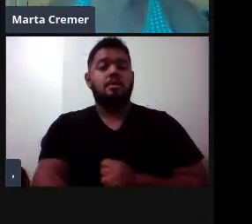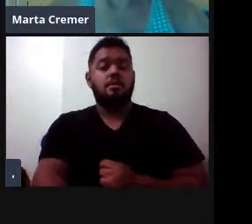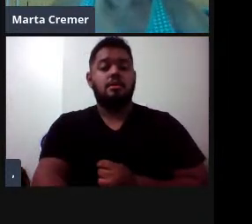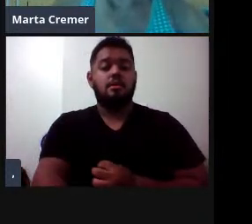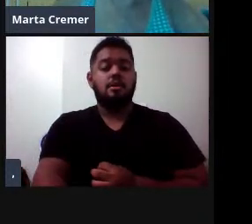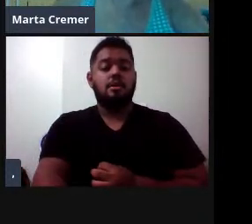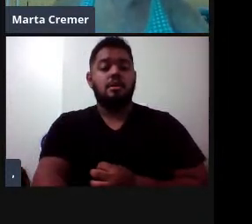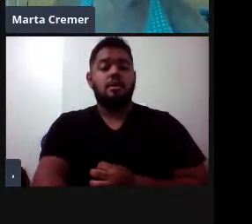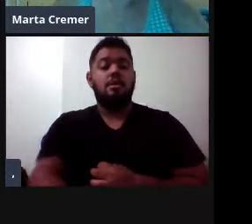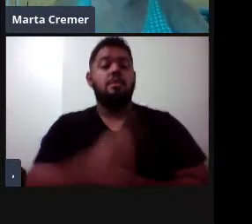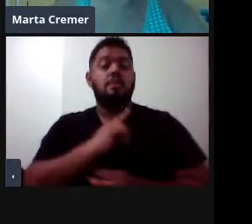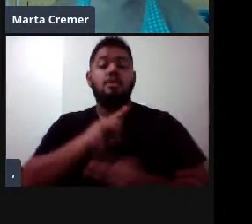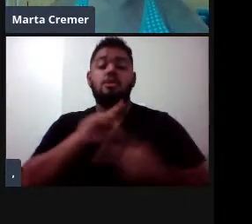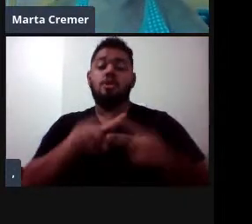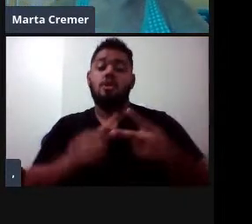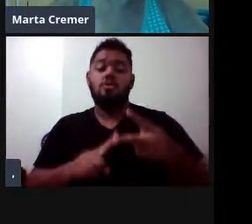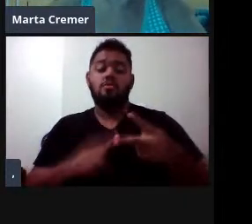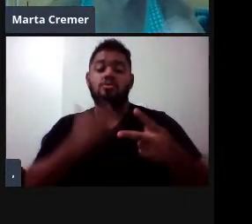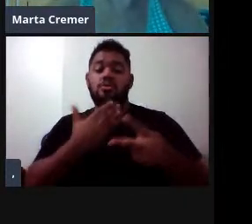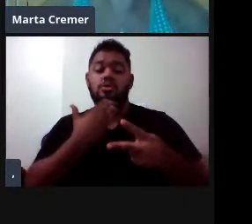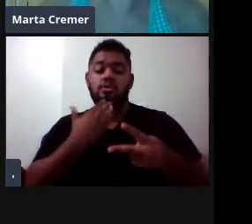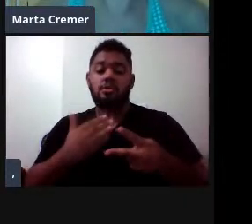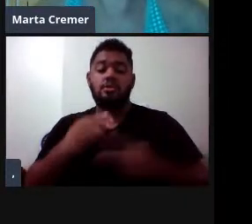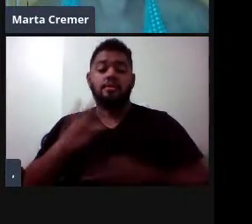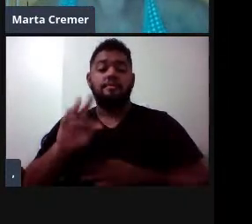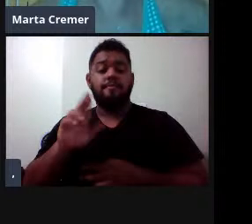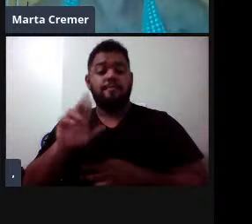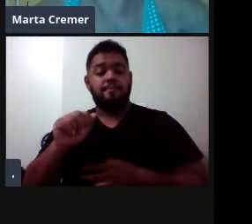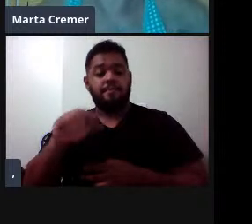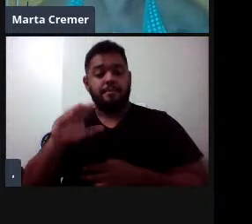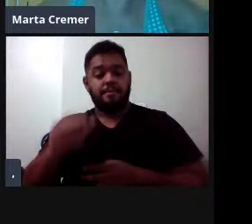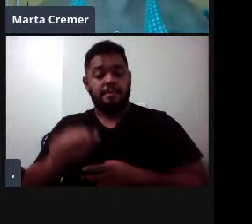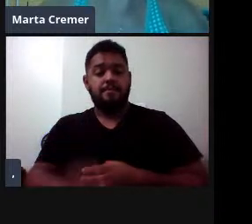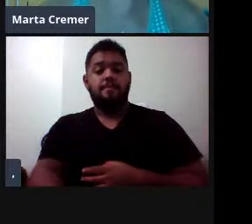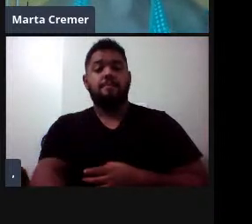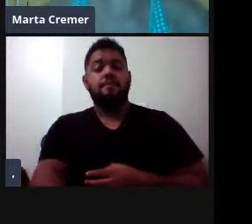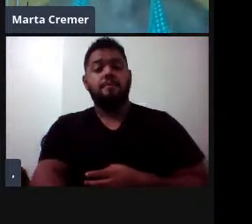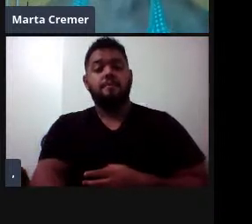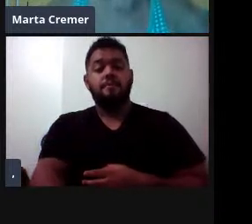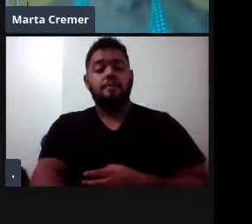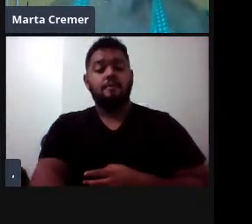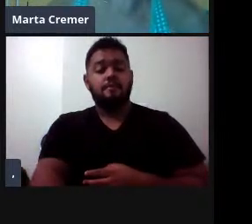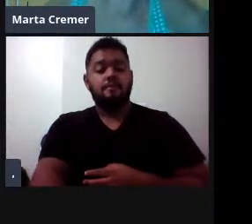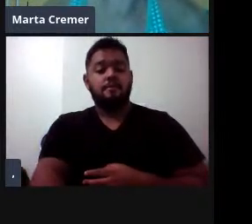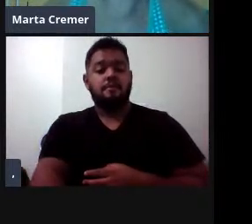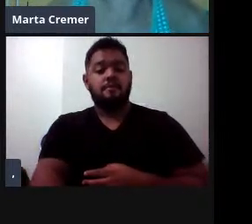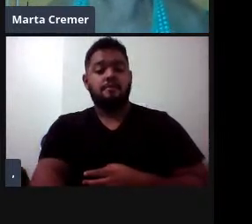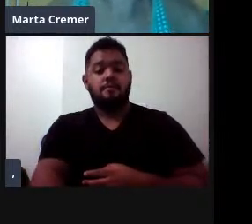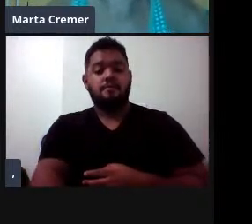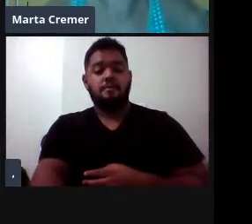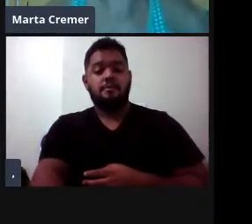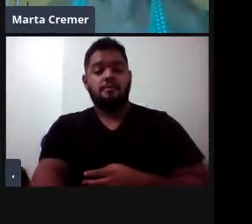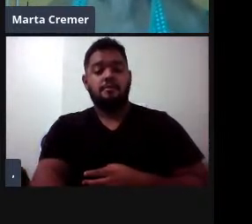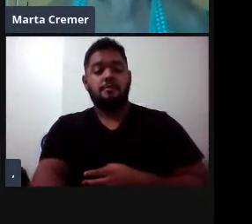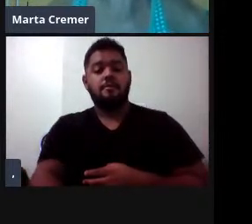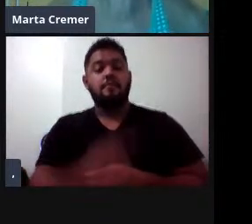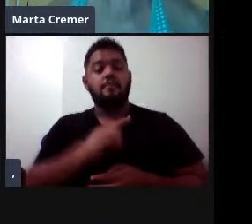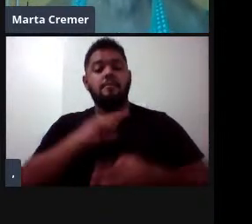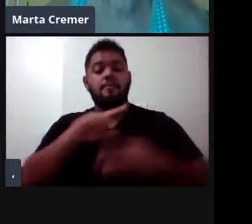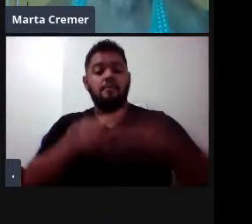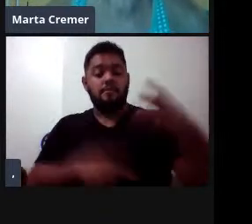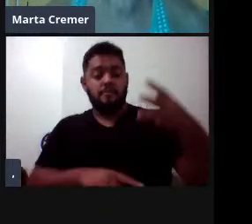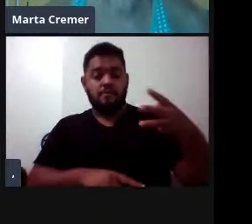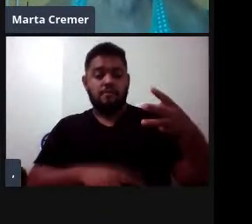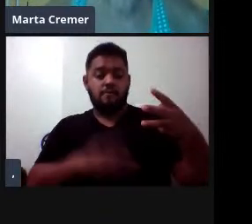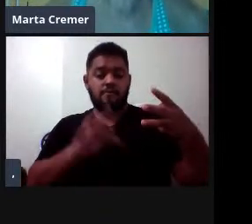temos apenas duas espécies, três, na verdade, agora já temos uma aqui separada, mas três espécies de baleias francas,